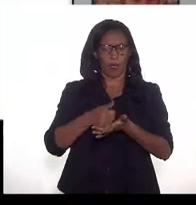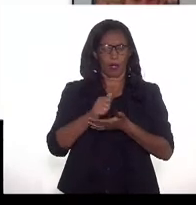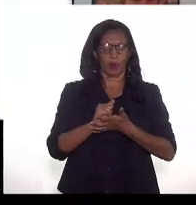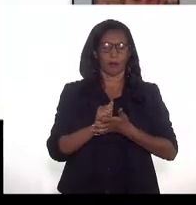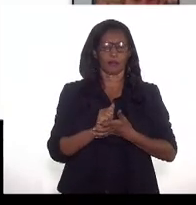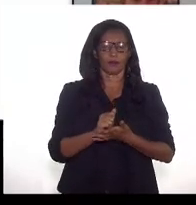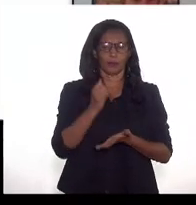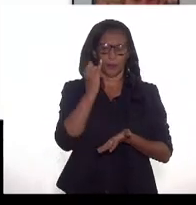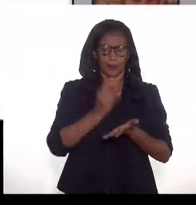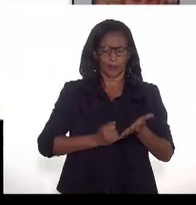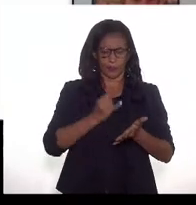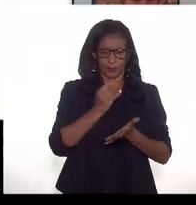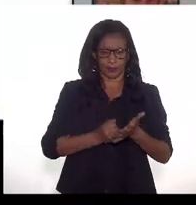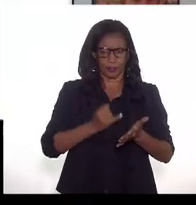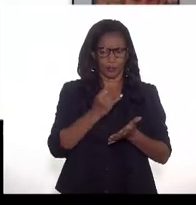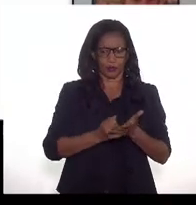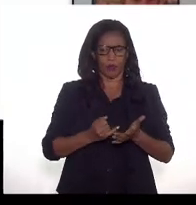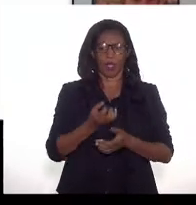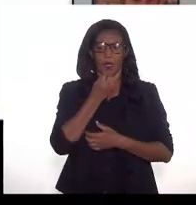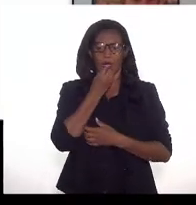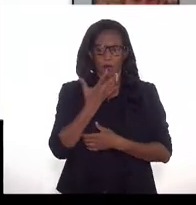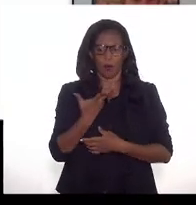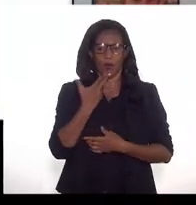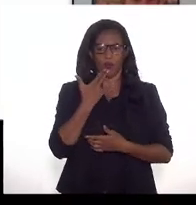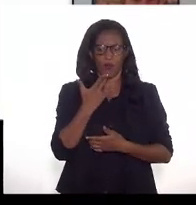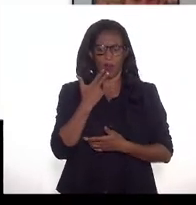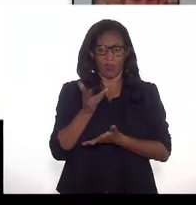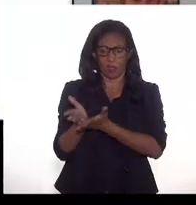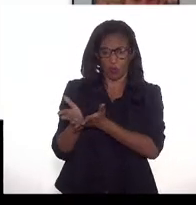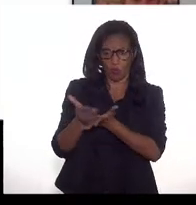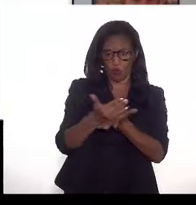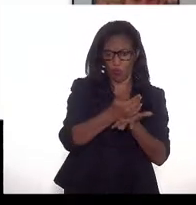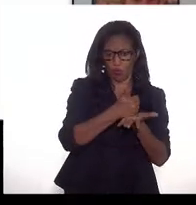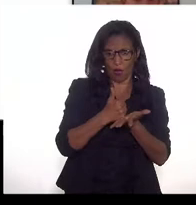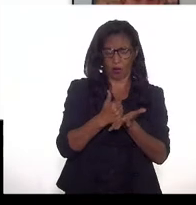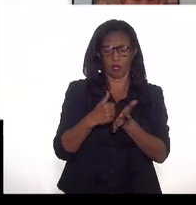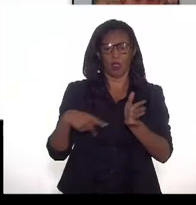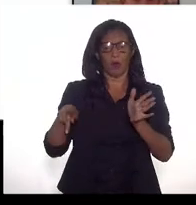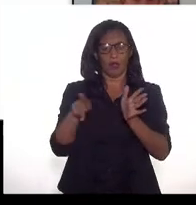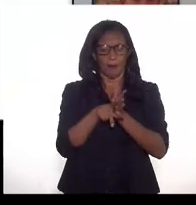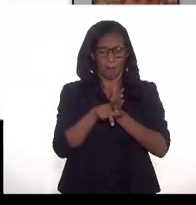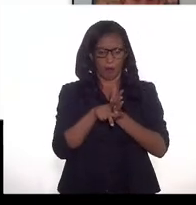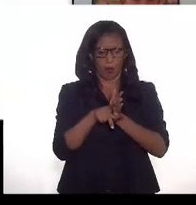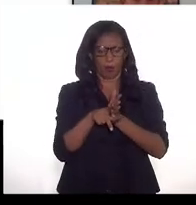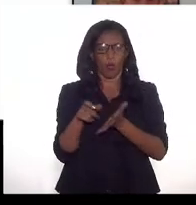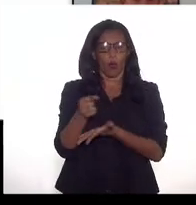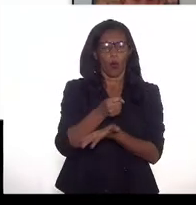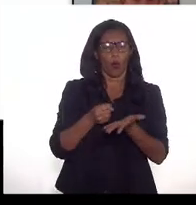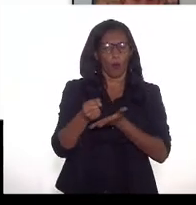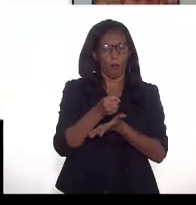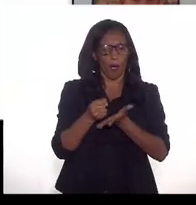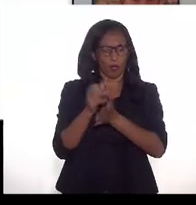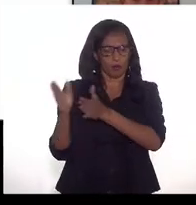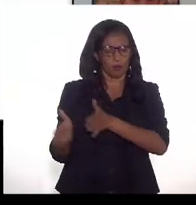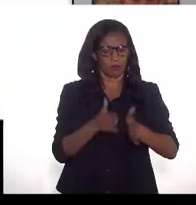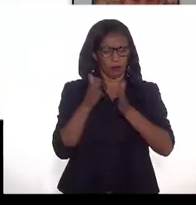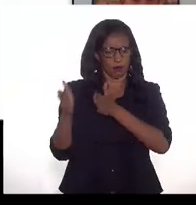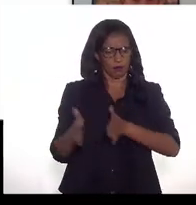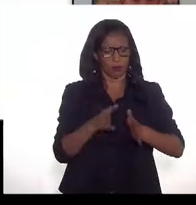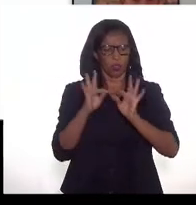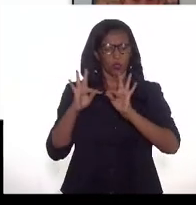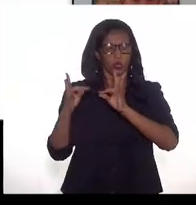ressaltar esse ponto, que o rateio da depreciação ocorre com base na produção de todos